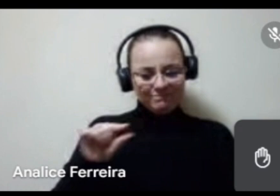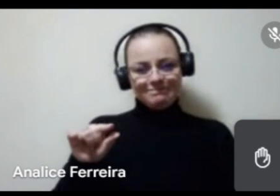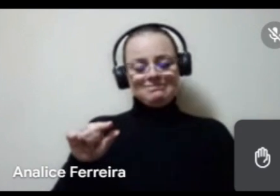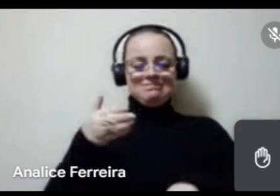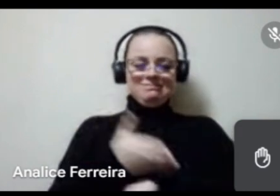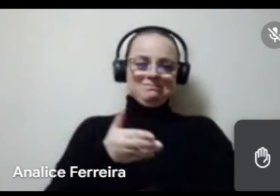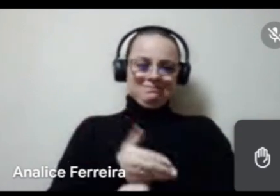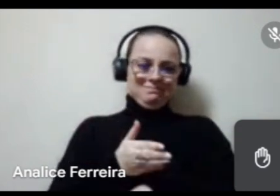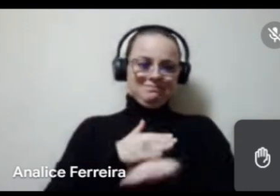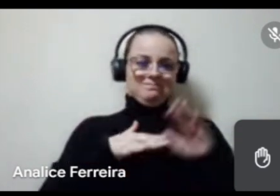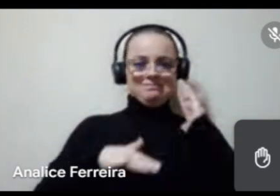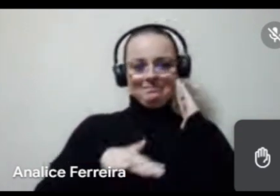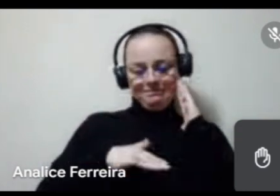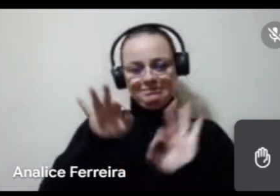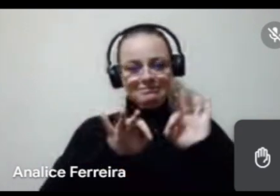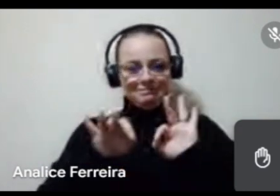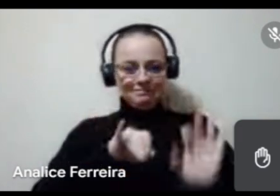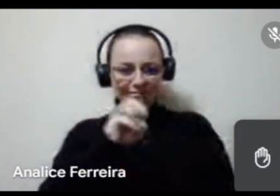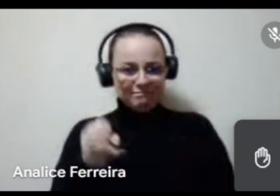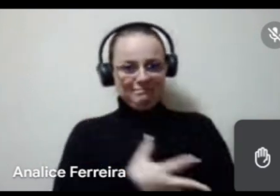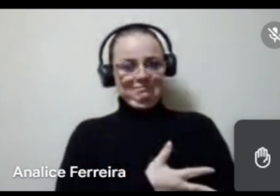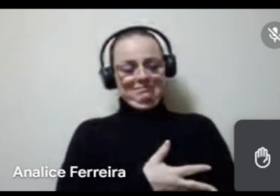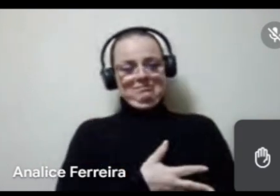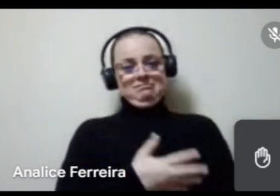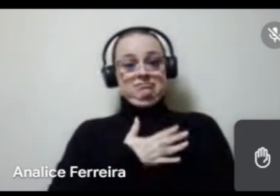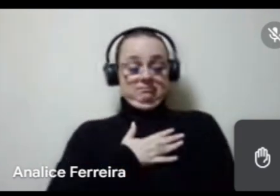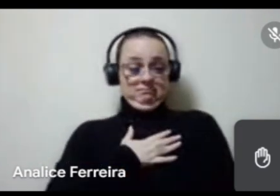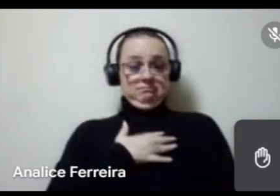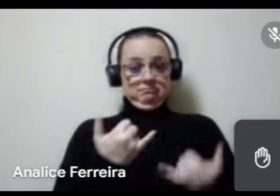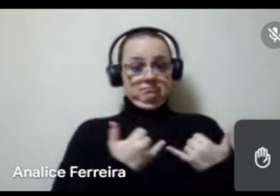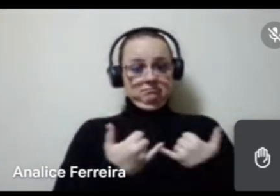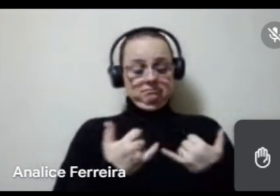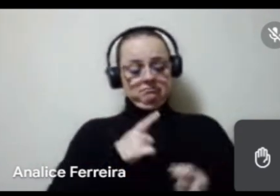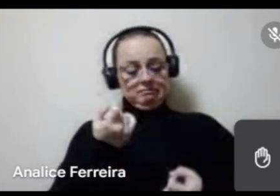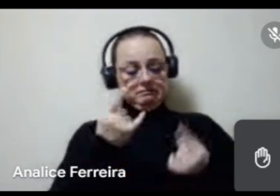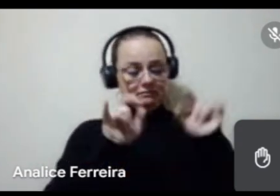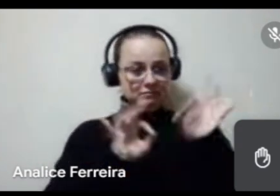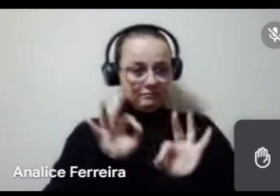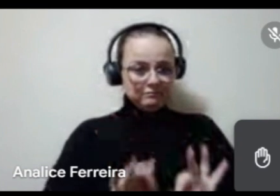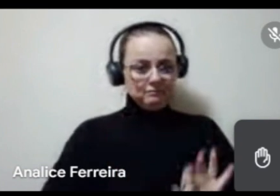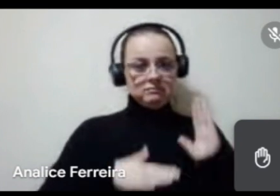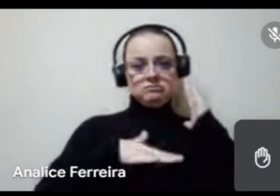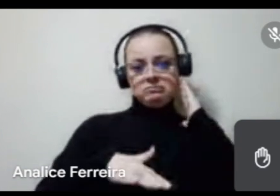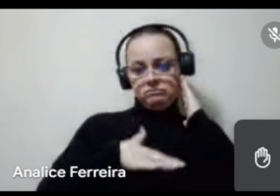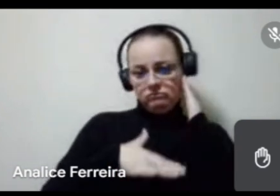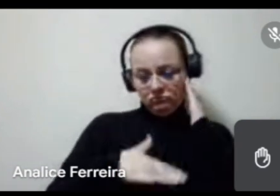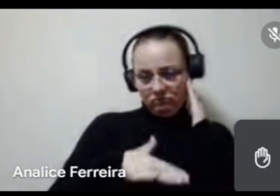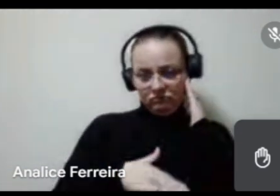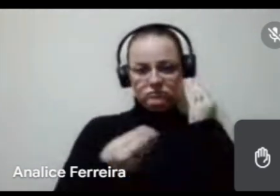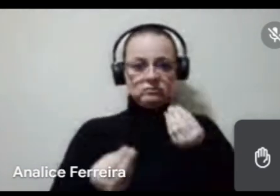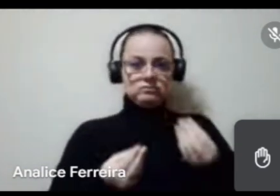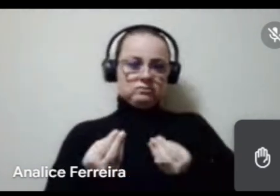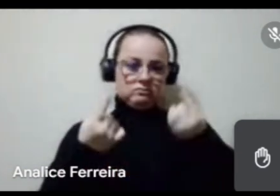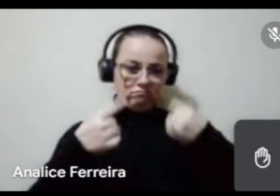participação de DJs, de projetos inovadores, eu, por exemplo, eu tenho alguns projetos de DJ, como DJ e